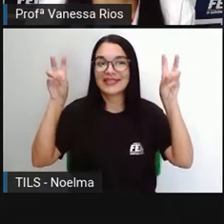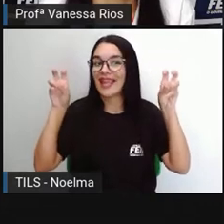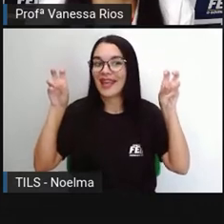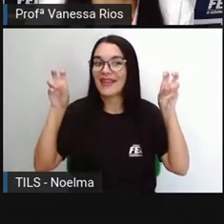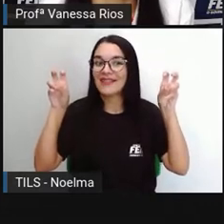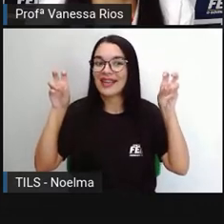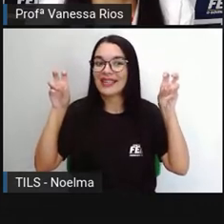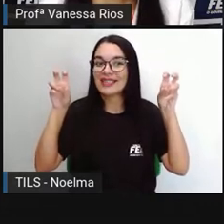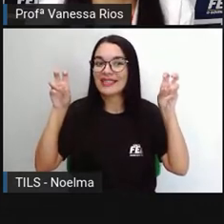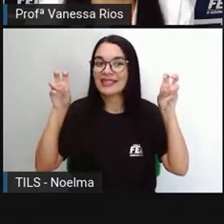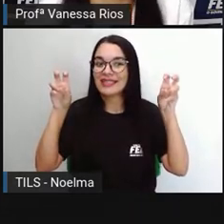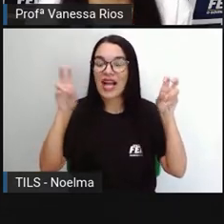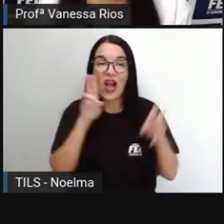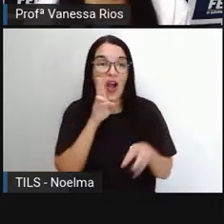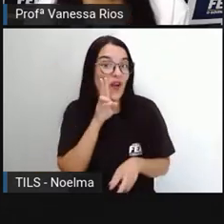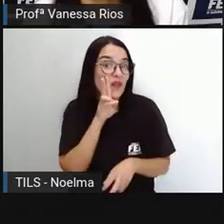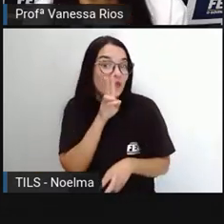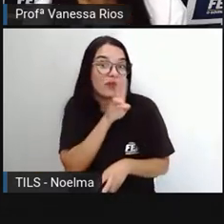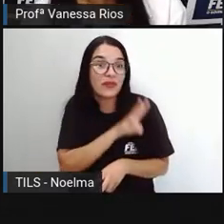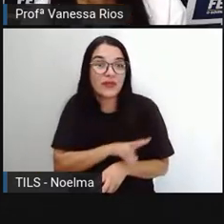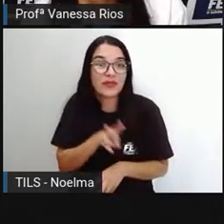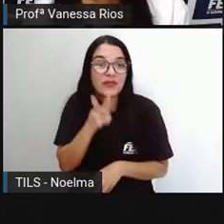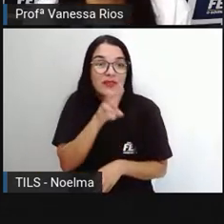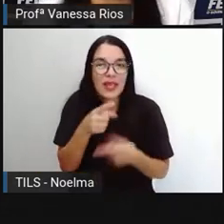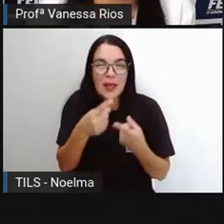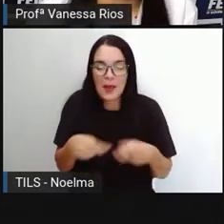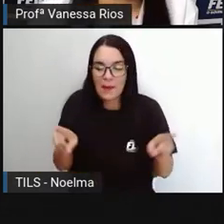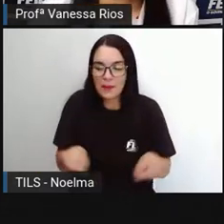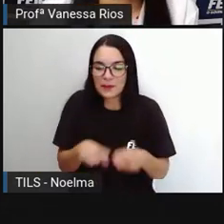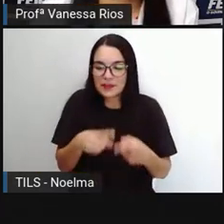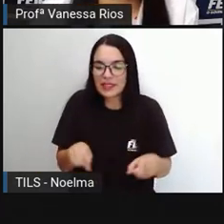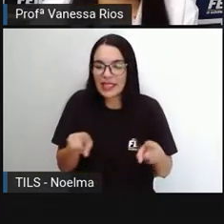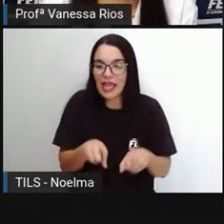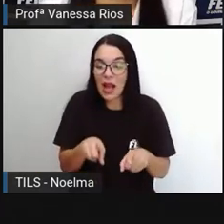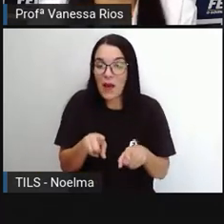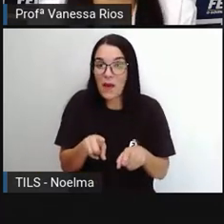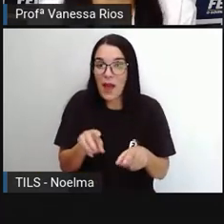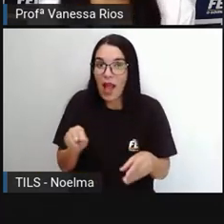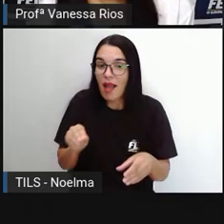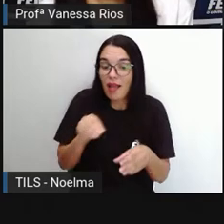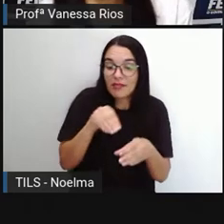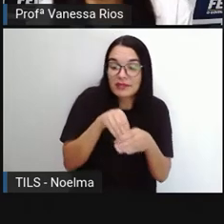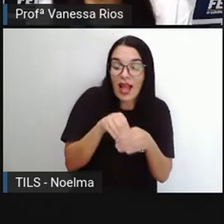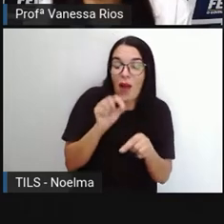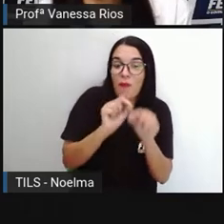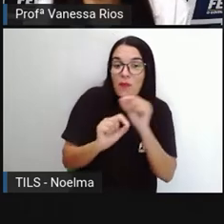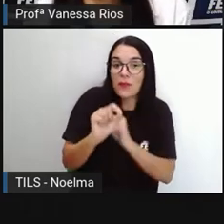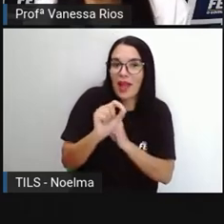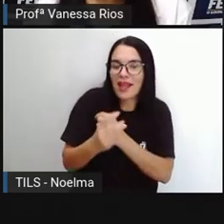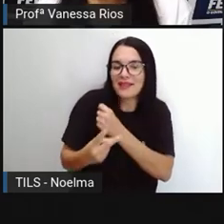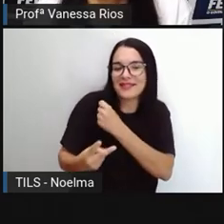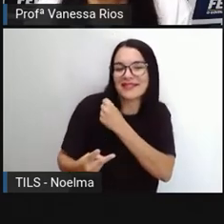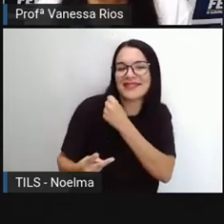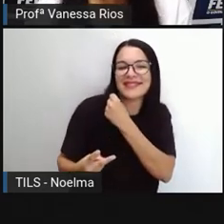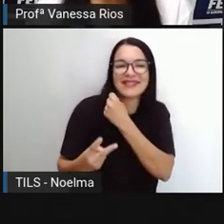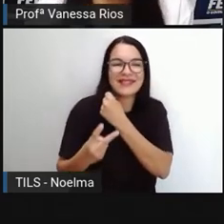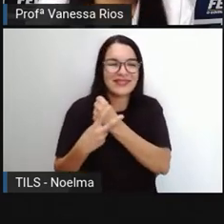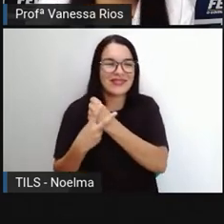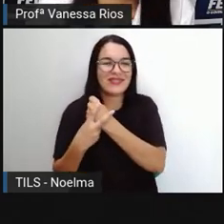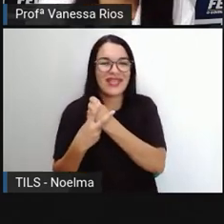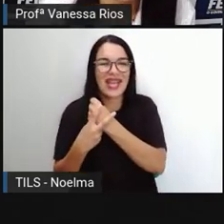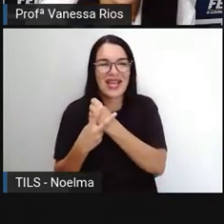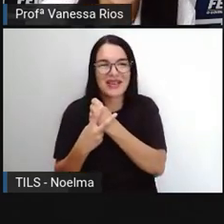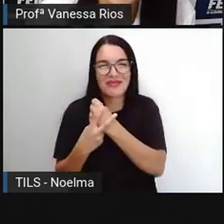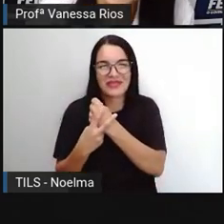estudar sobre apreciação musical e aí dentro dessa apreciação musical nosso assunto é